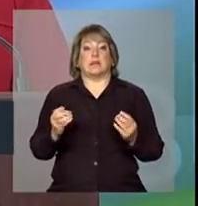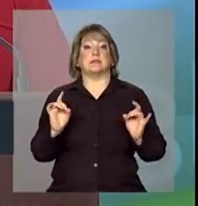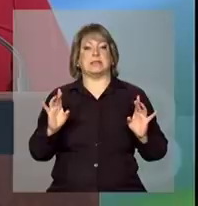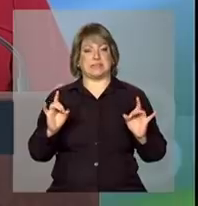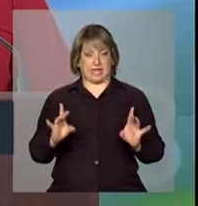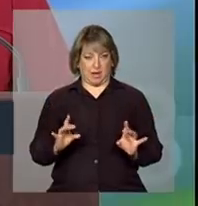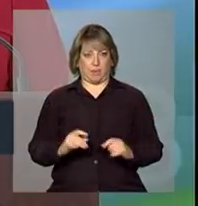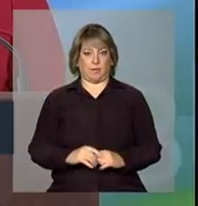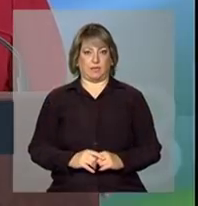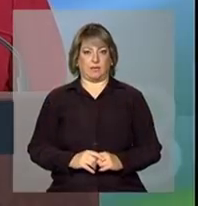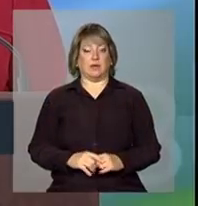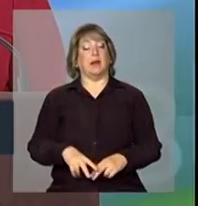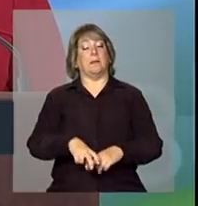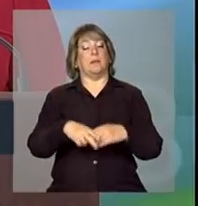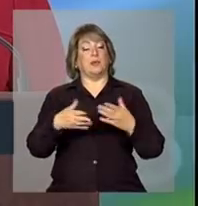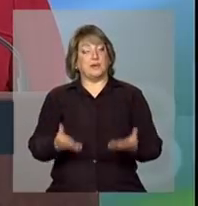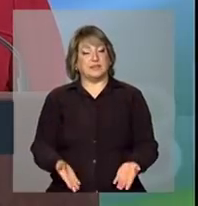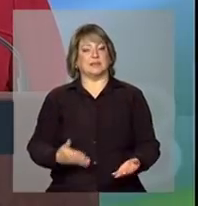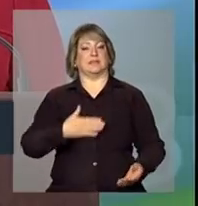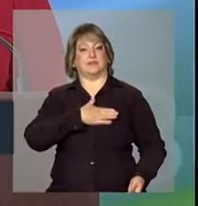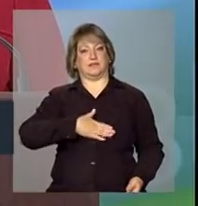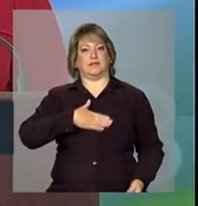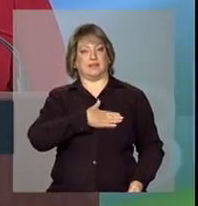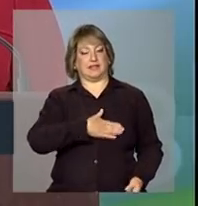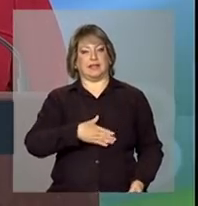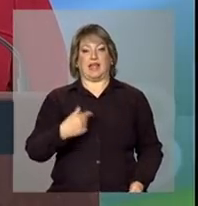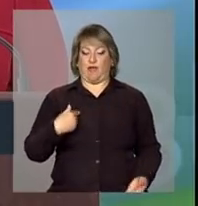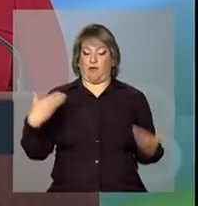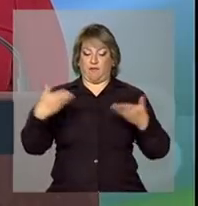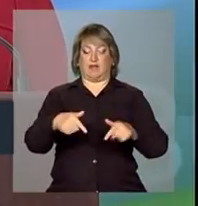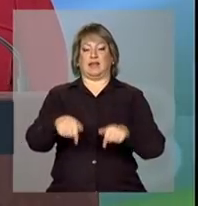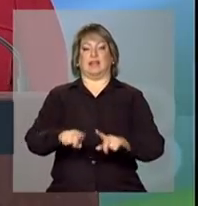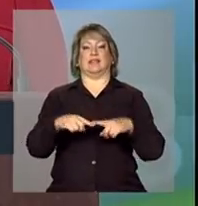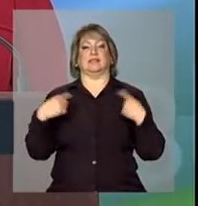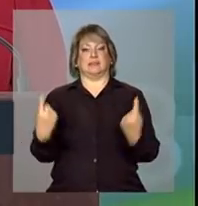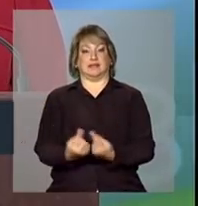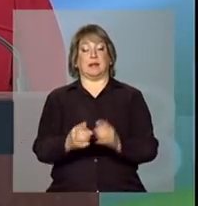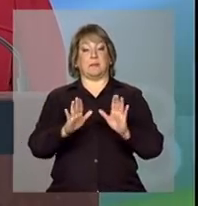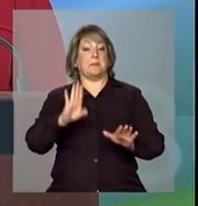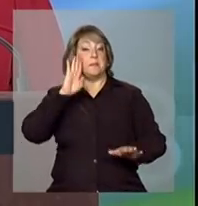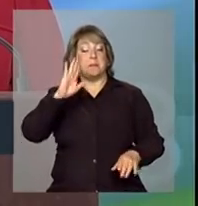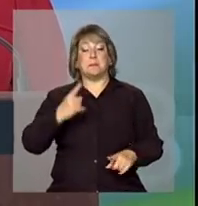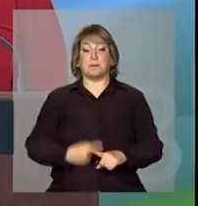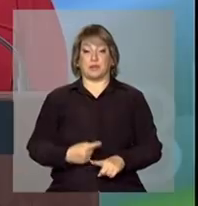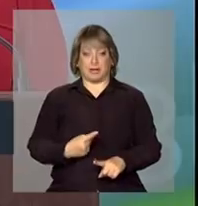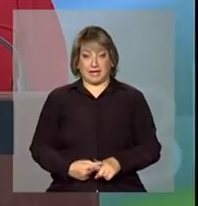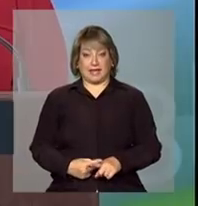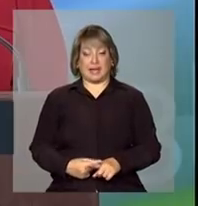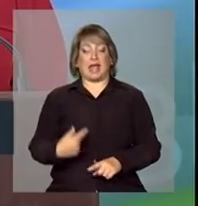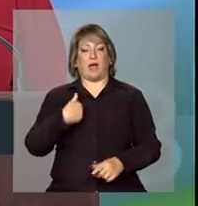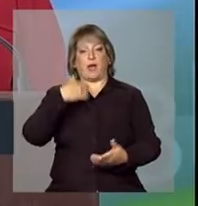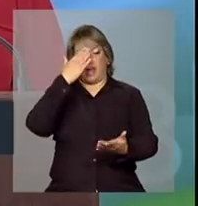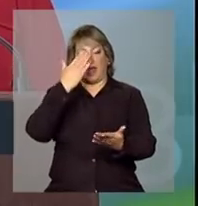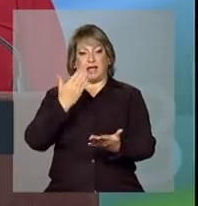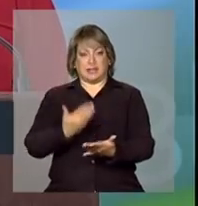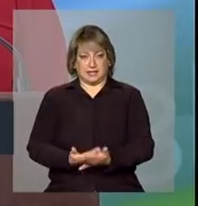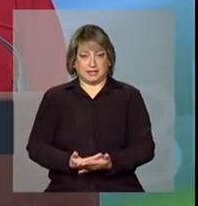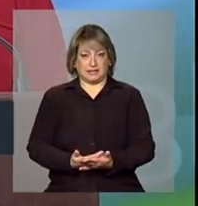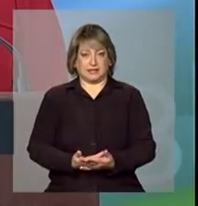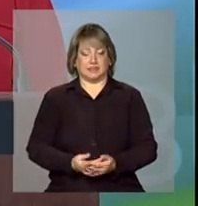Por isso, é com satisfação que presido essa cerimônia, sobretudo porque eu acredito